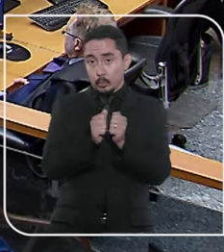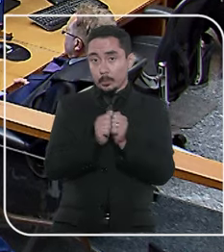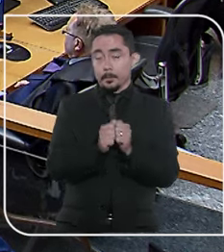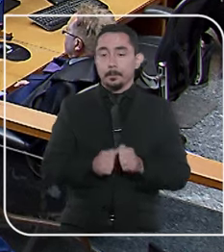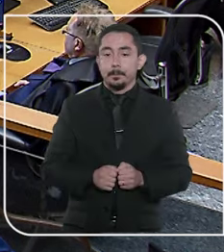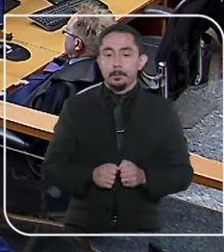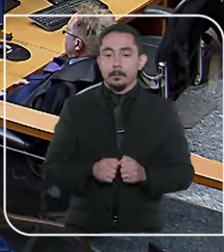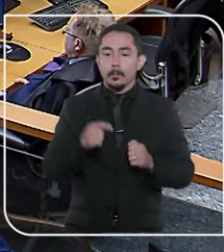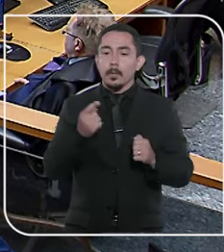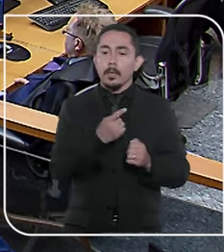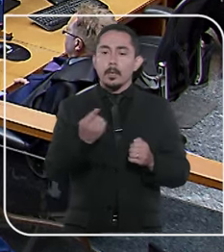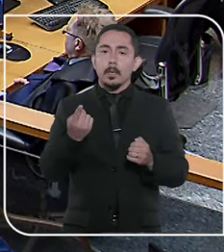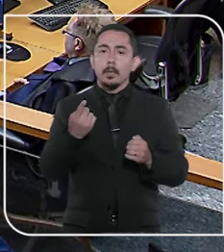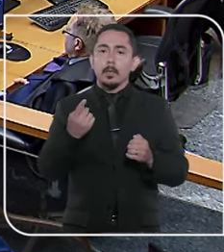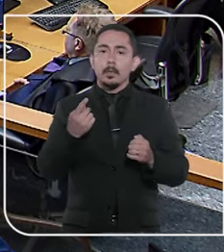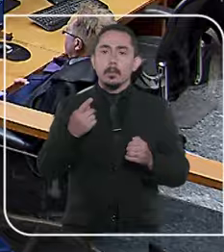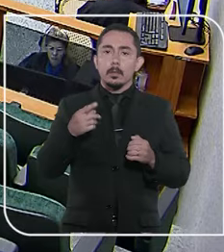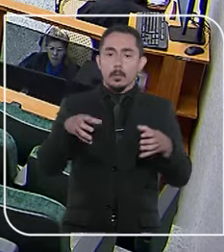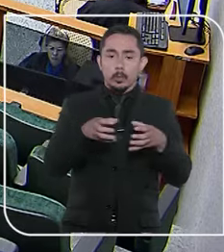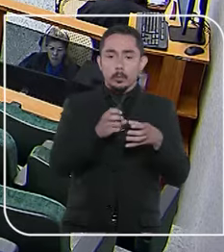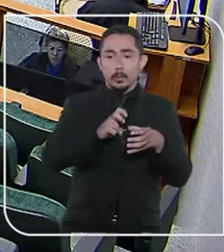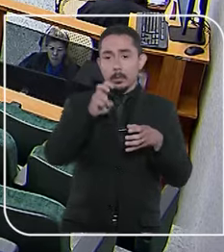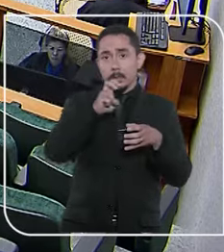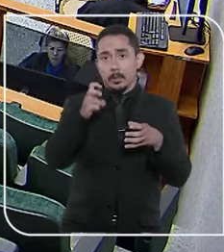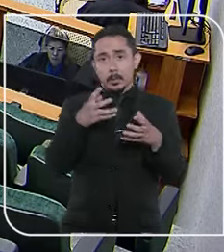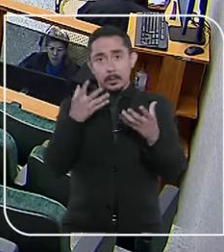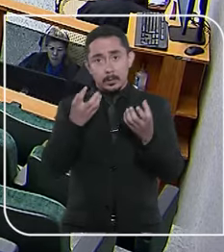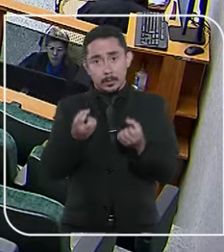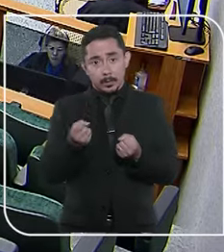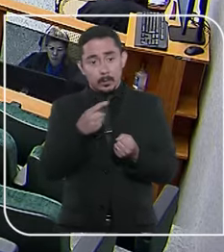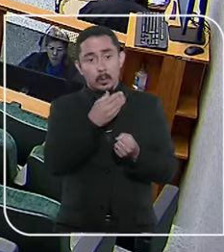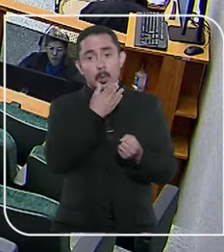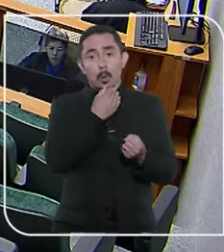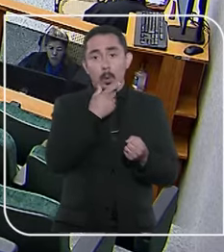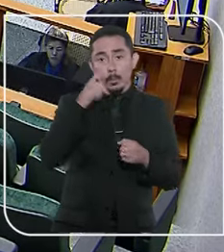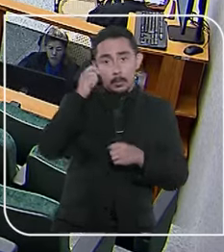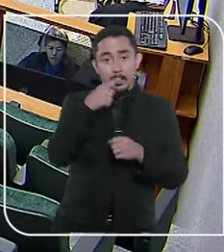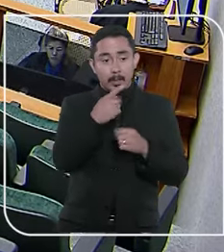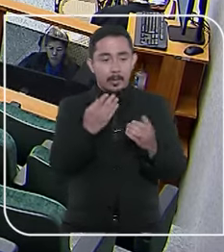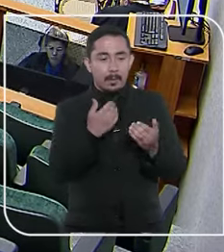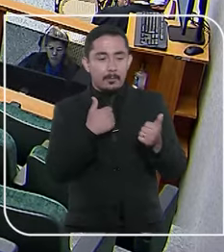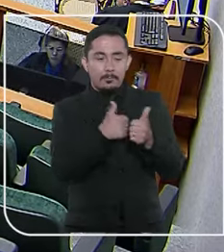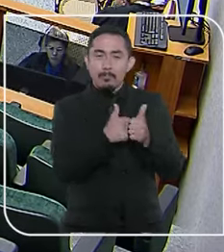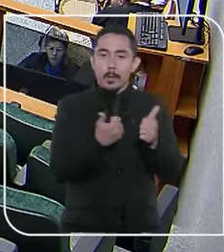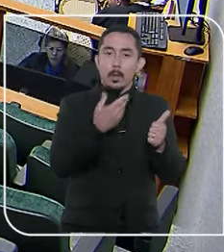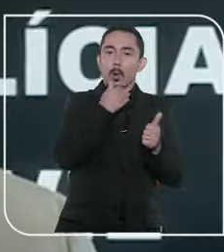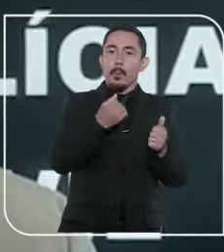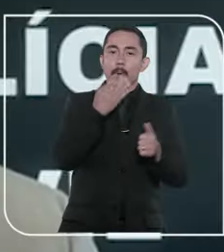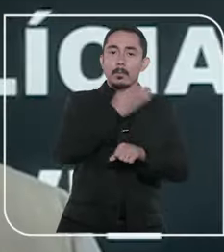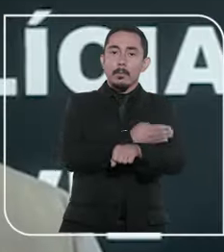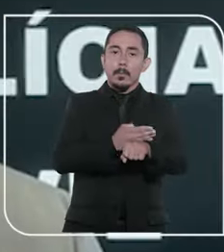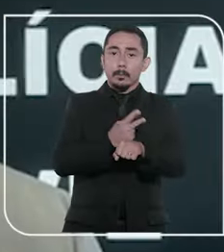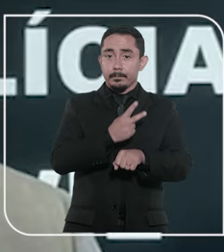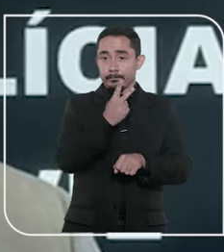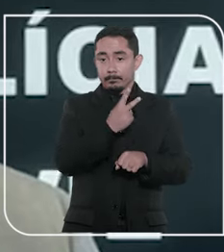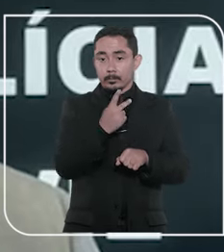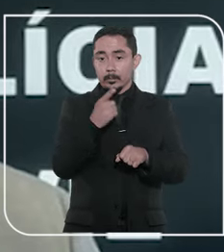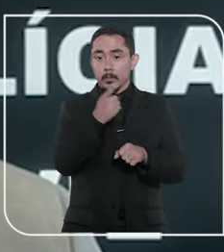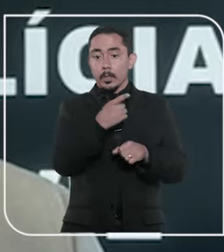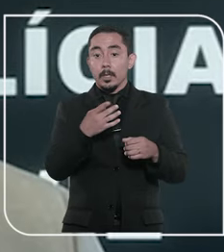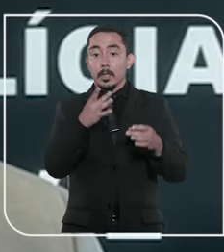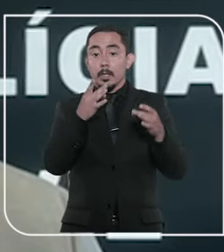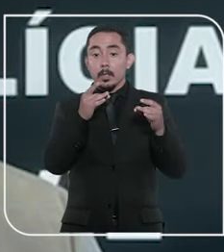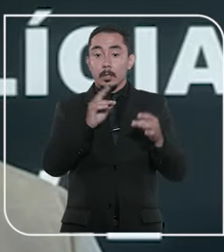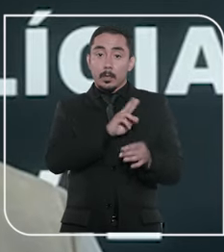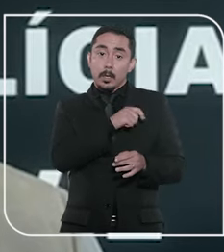Assim, a quinta turma absorveu um homem negro, que durante o reconhecimento estava ao lado de dois homens brancos. O delegado Ataliba